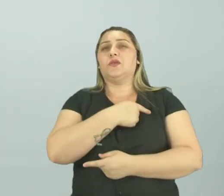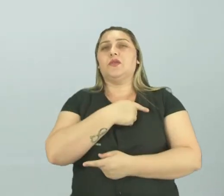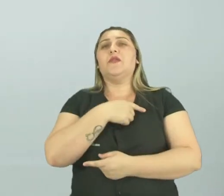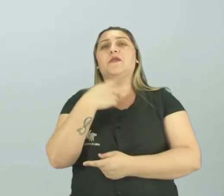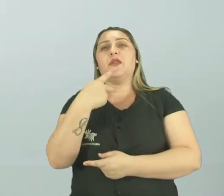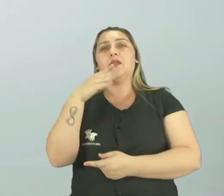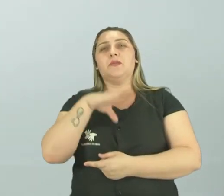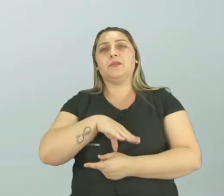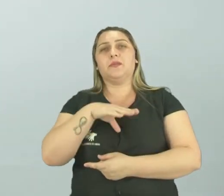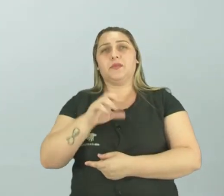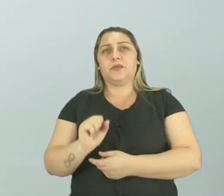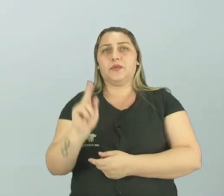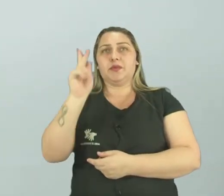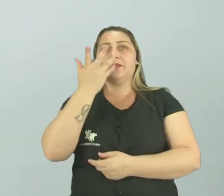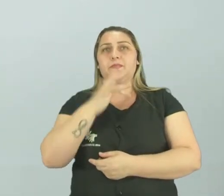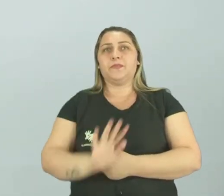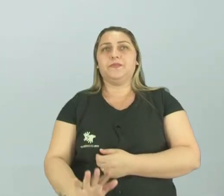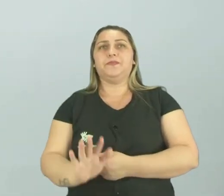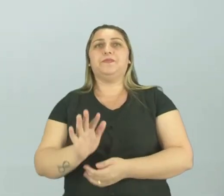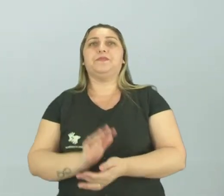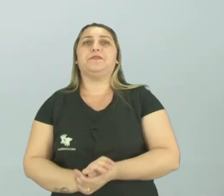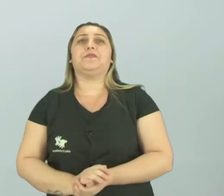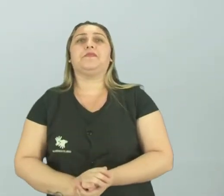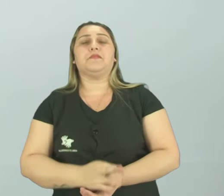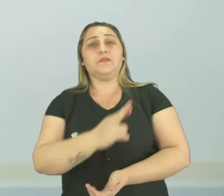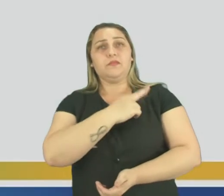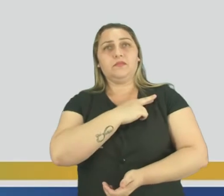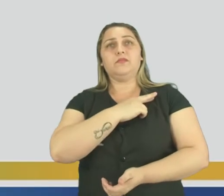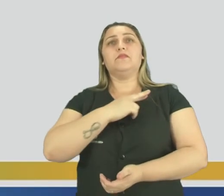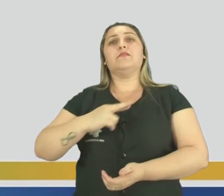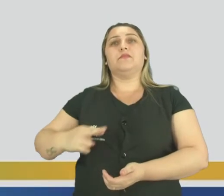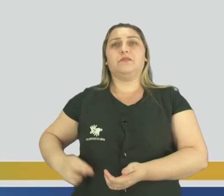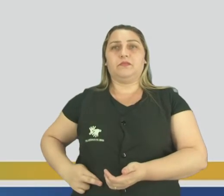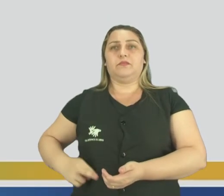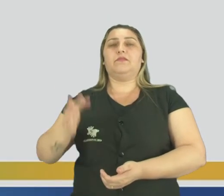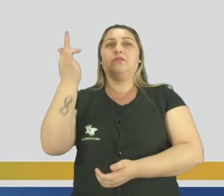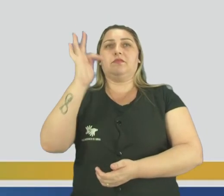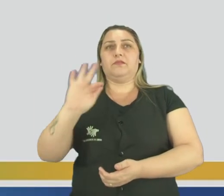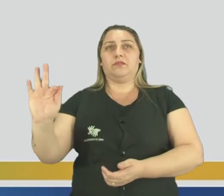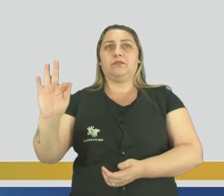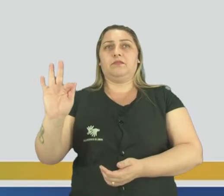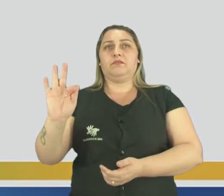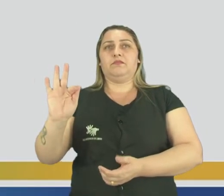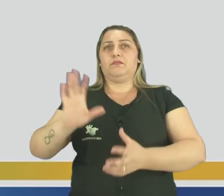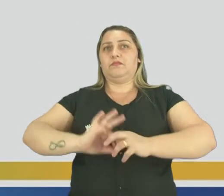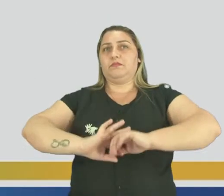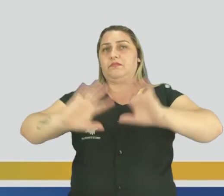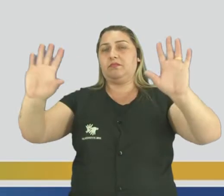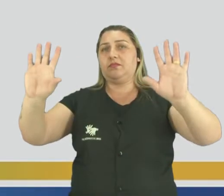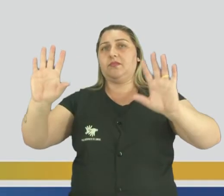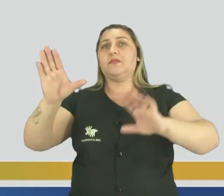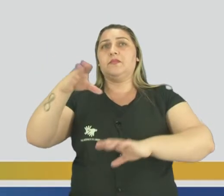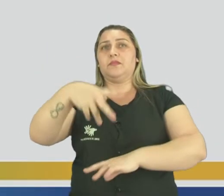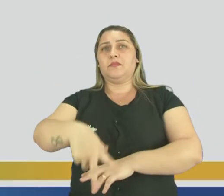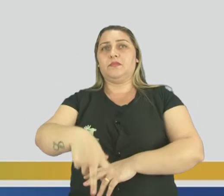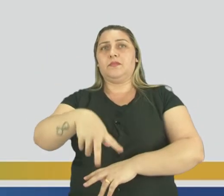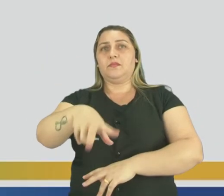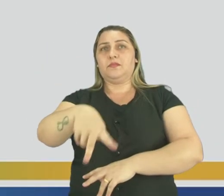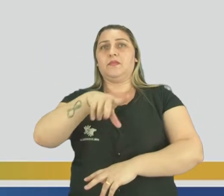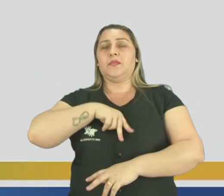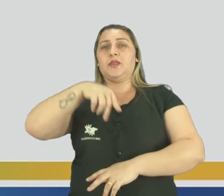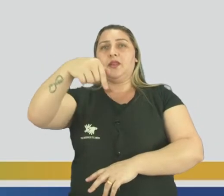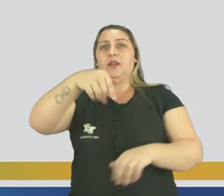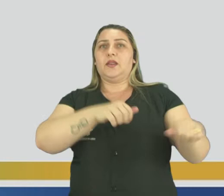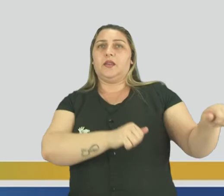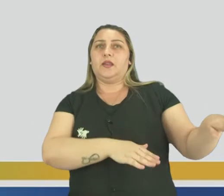o português. Ok, crianças? Governo, República Federativa. Independência de Portugal em 7 de